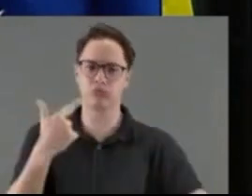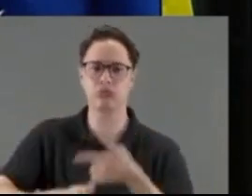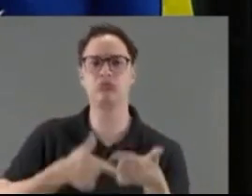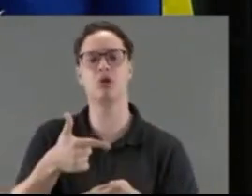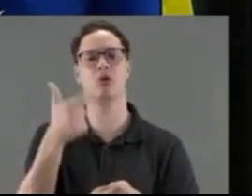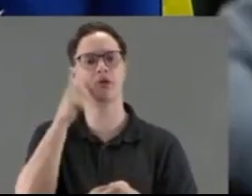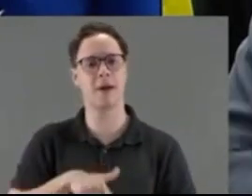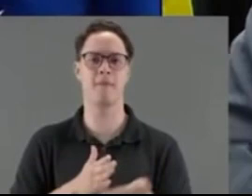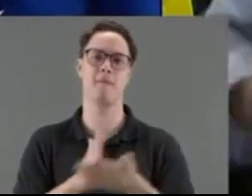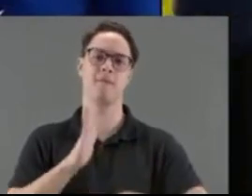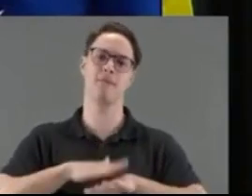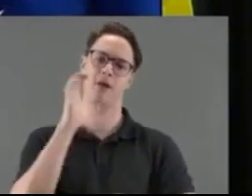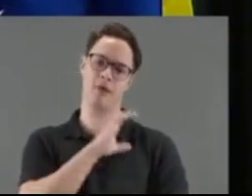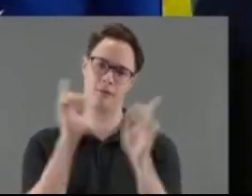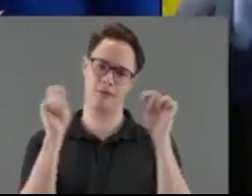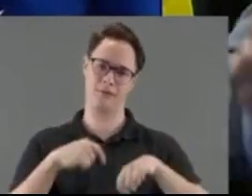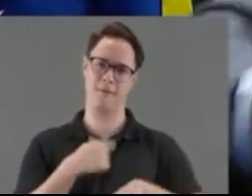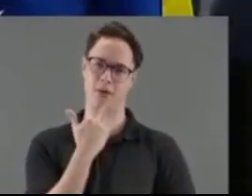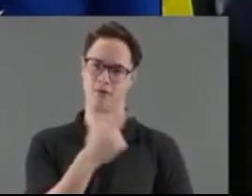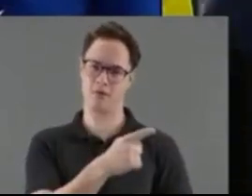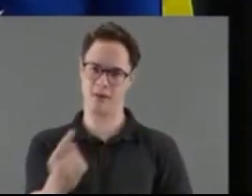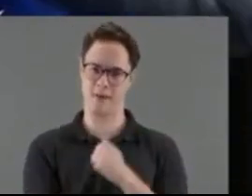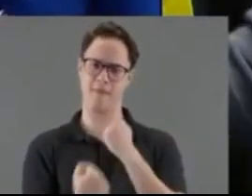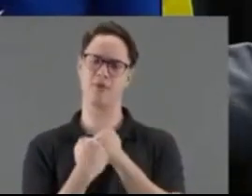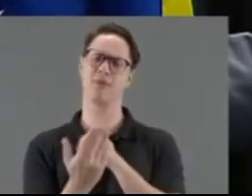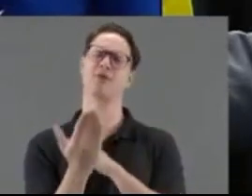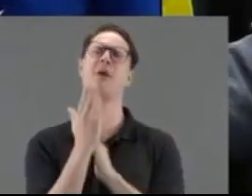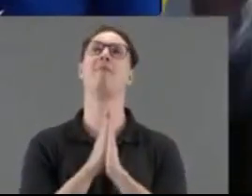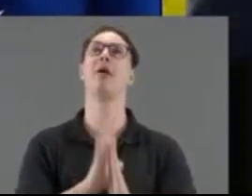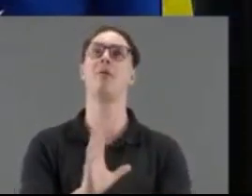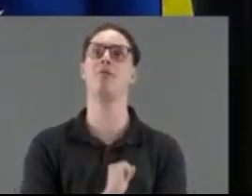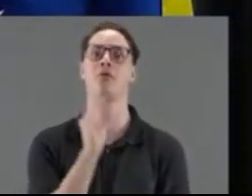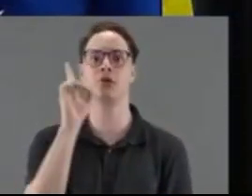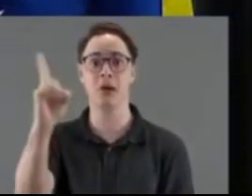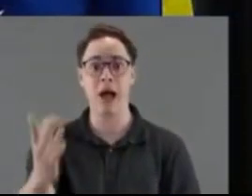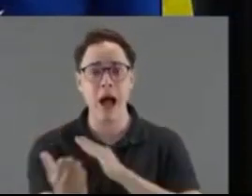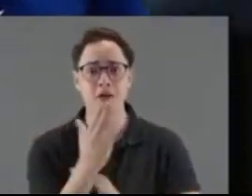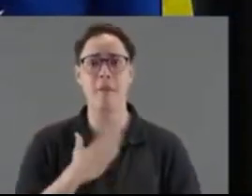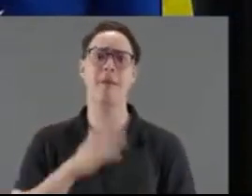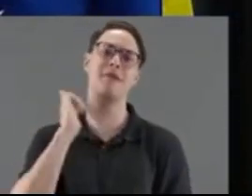e ser aprovado o mais rápido possível. Eu conto com o apoio de vocês, senadores. Vocês me ajudam, pelo amor de Deus. Vocês ajudam a minha Minas Gerais. Obrigado.